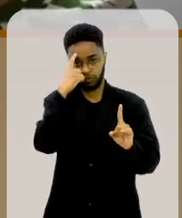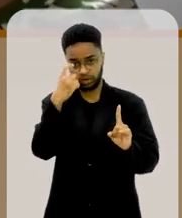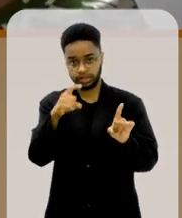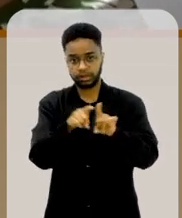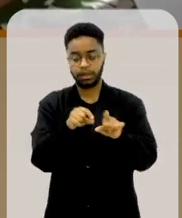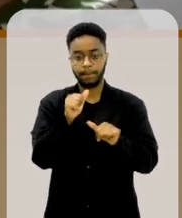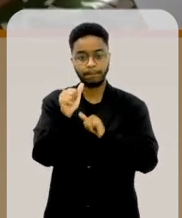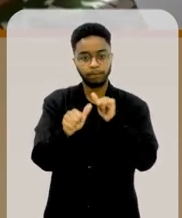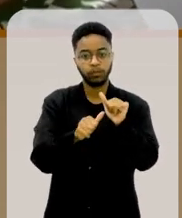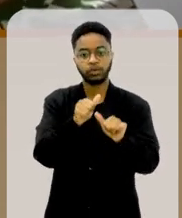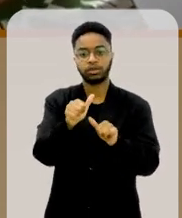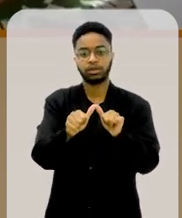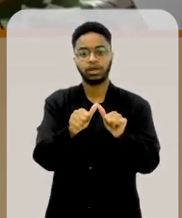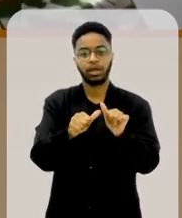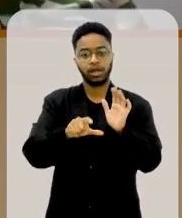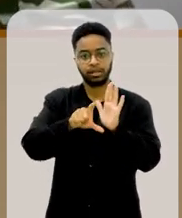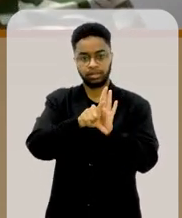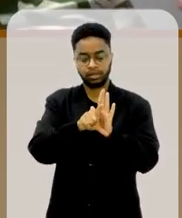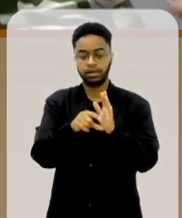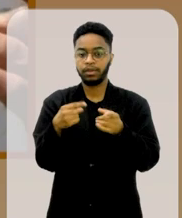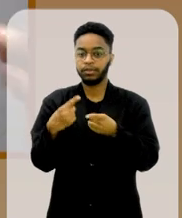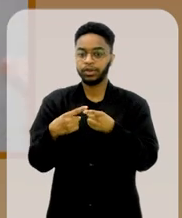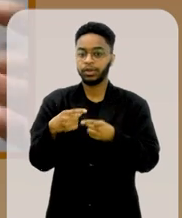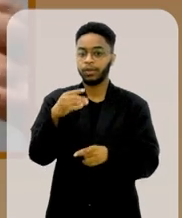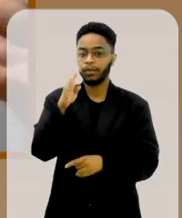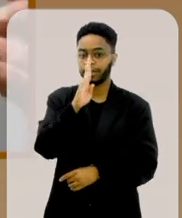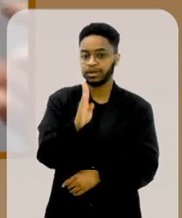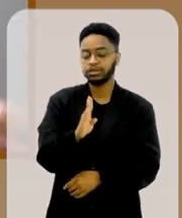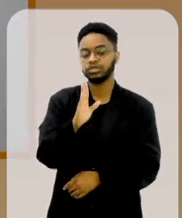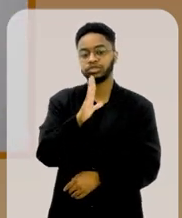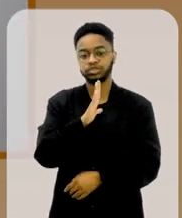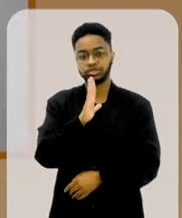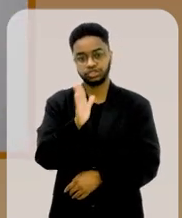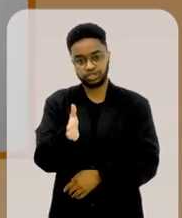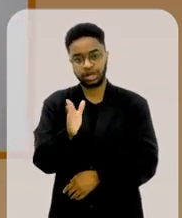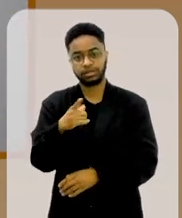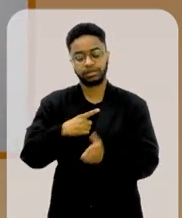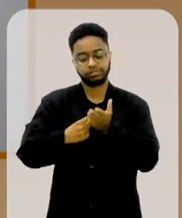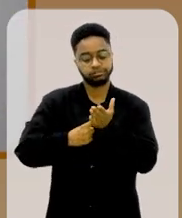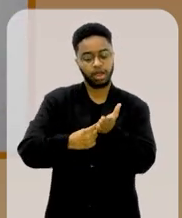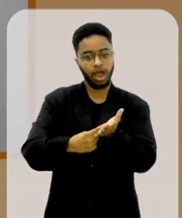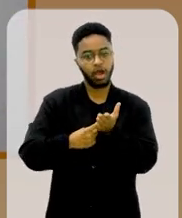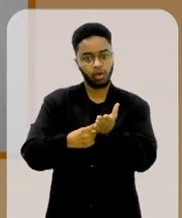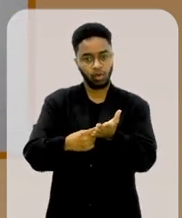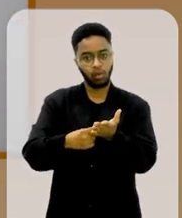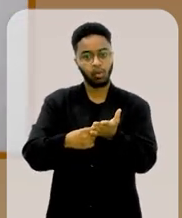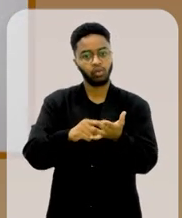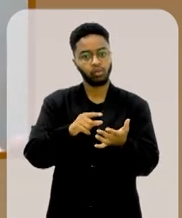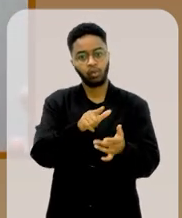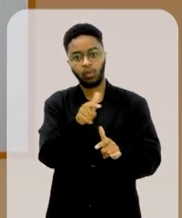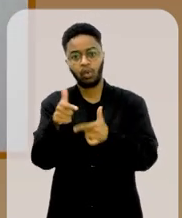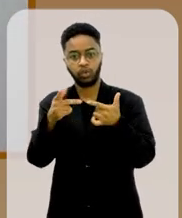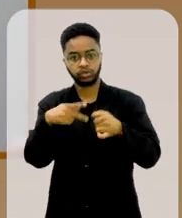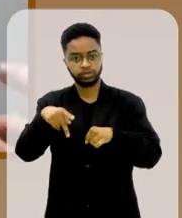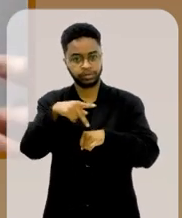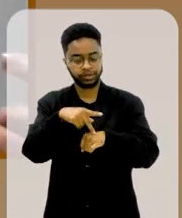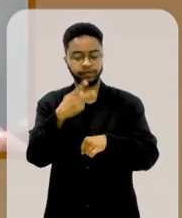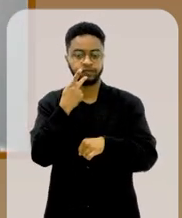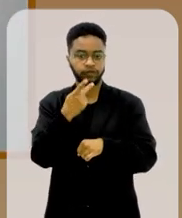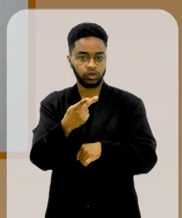legislativa. Porque o Brasil já havia assinado tratados internacionais se